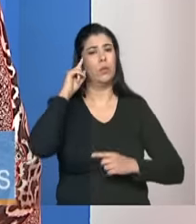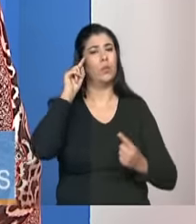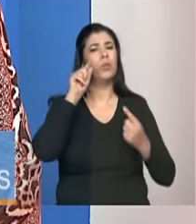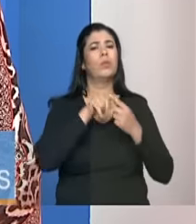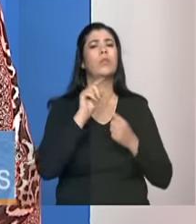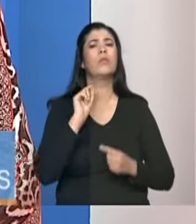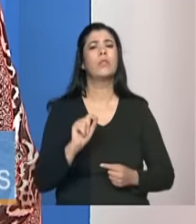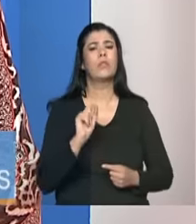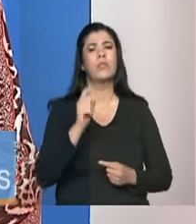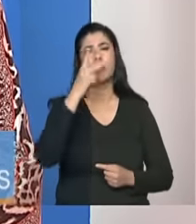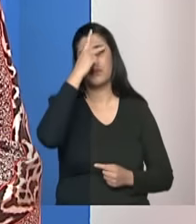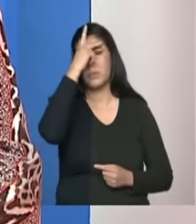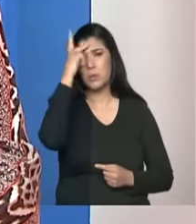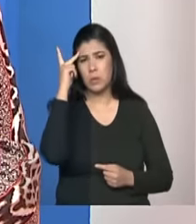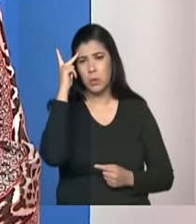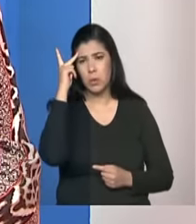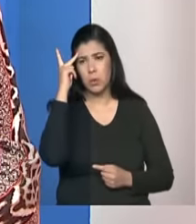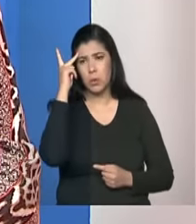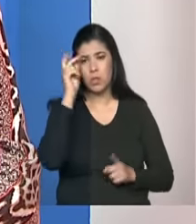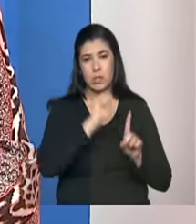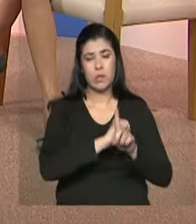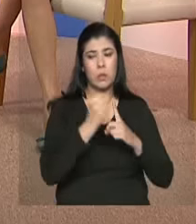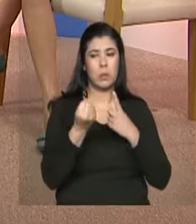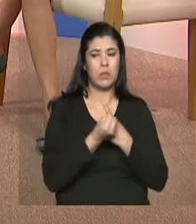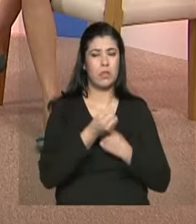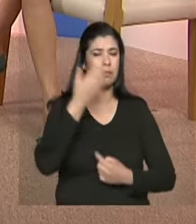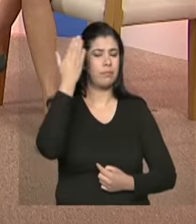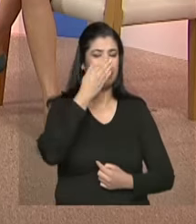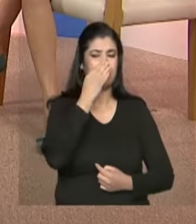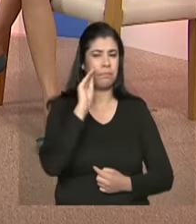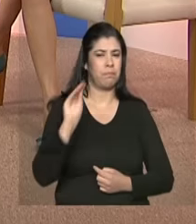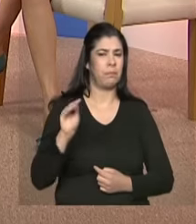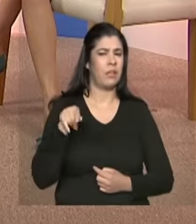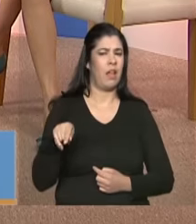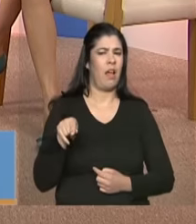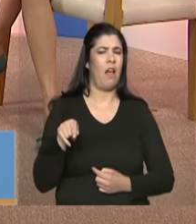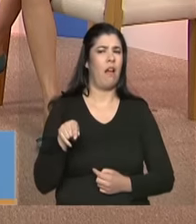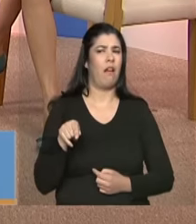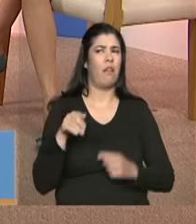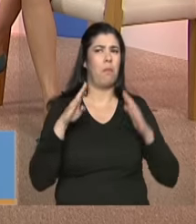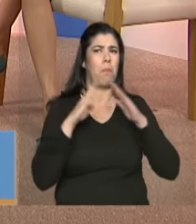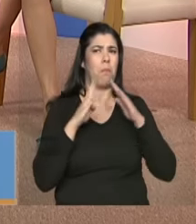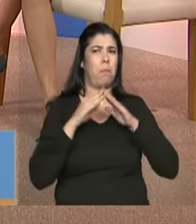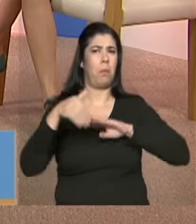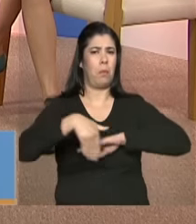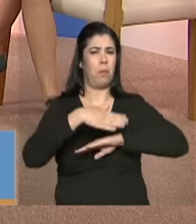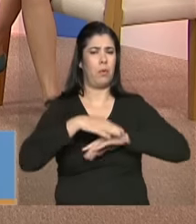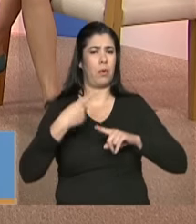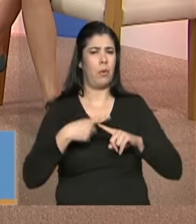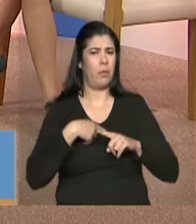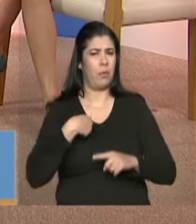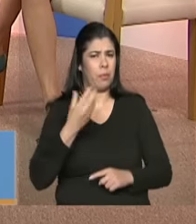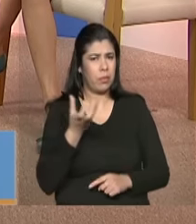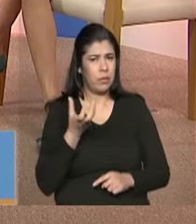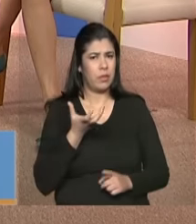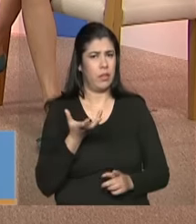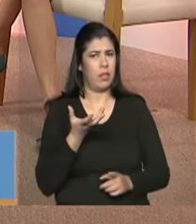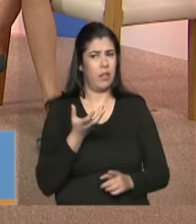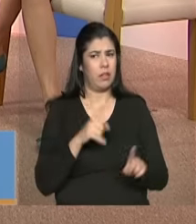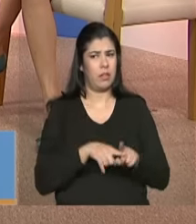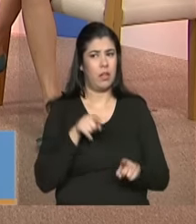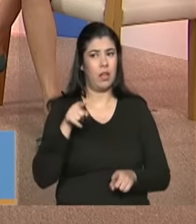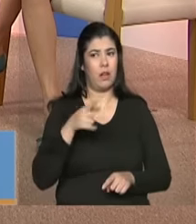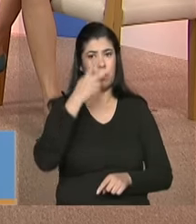pessoas da invisibilidade. Totalmente contrapondo a ideia de que a pessoa está na rua porque quer. Acho que a pessoa vai se tornando